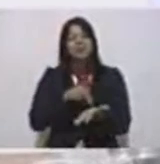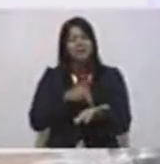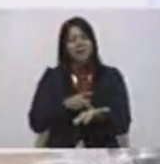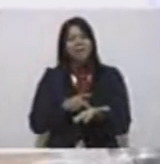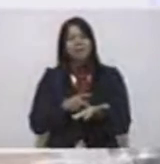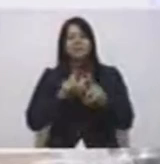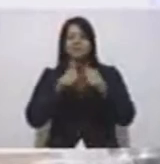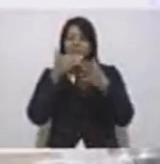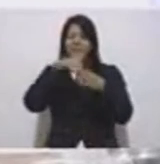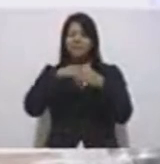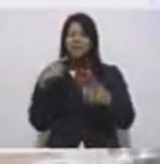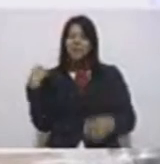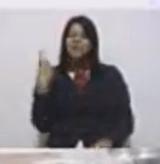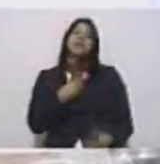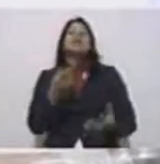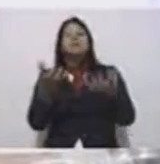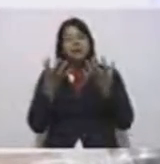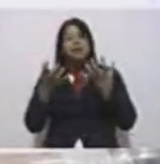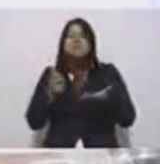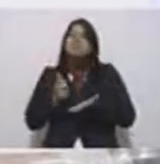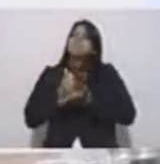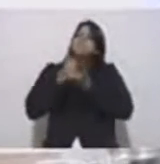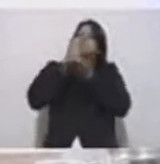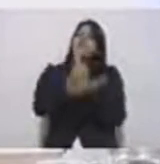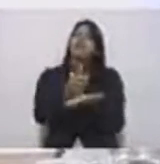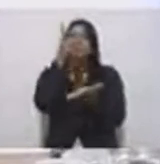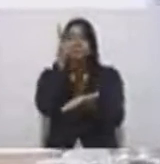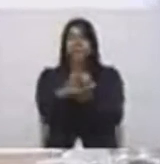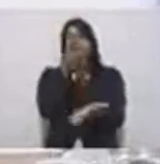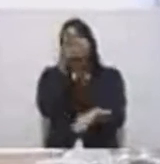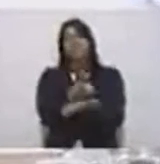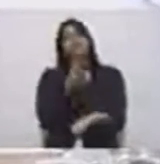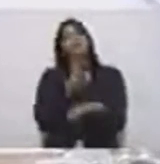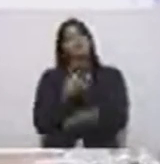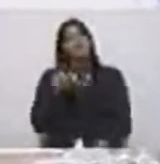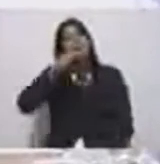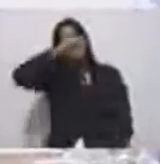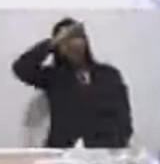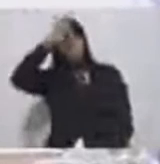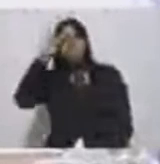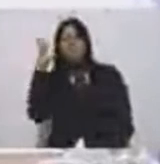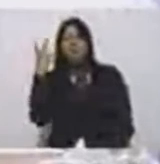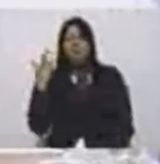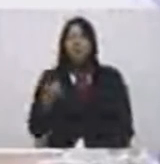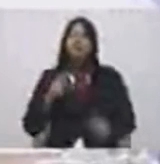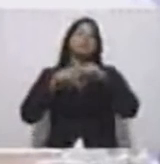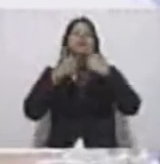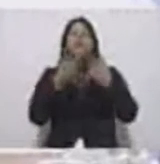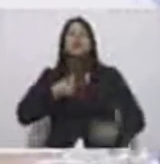Nós teremos condições de poder apoiá-la intransigentemente. E eu sempre digo